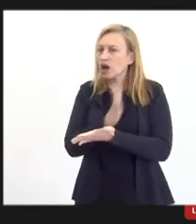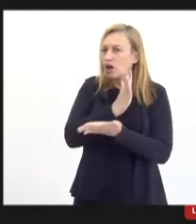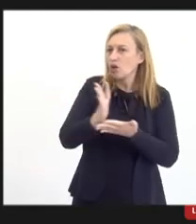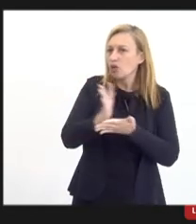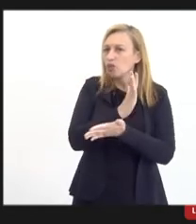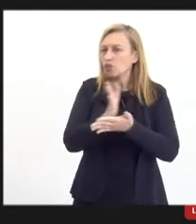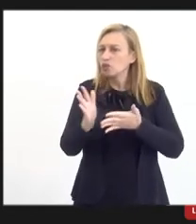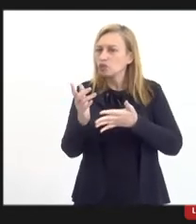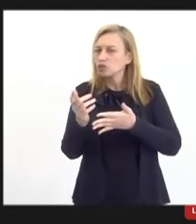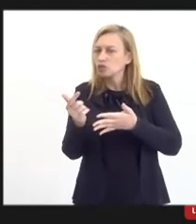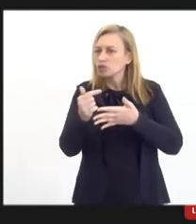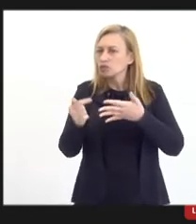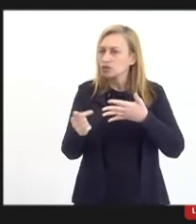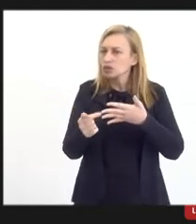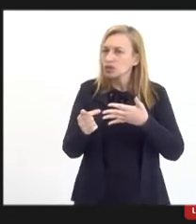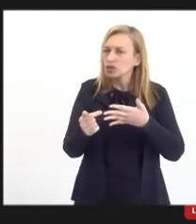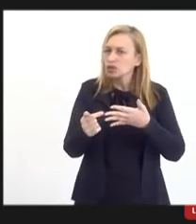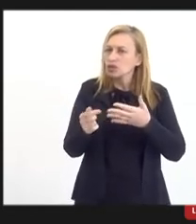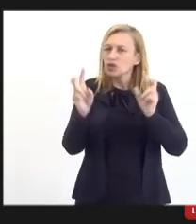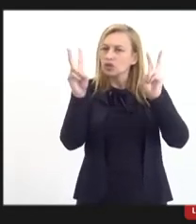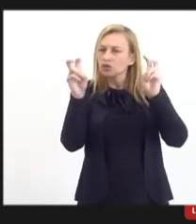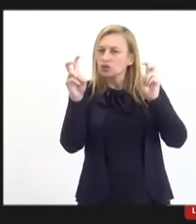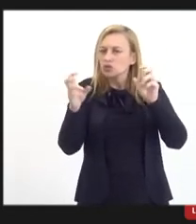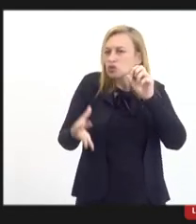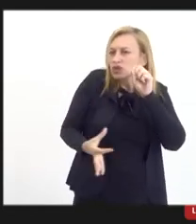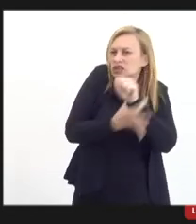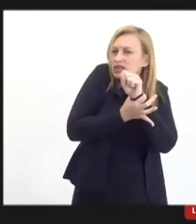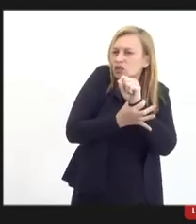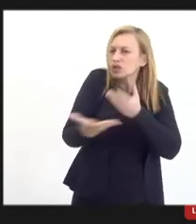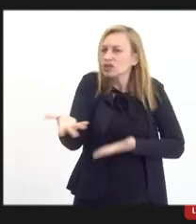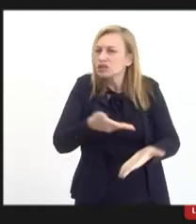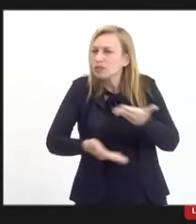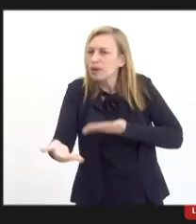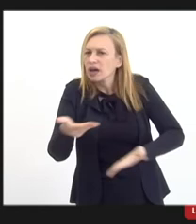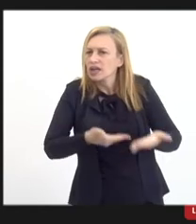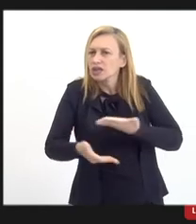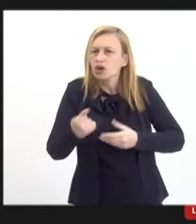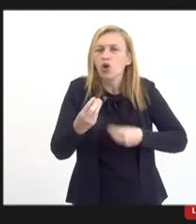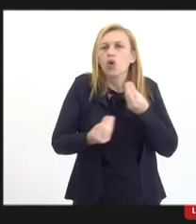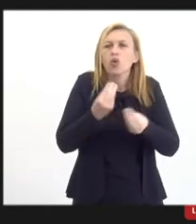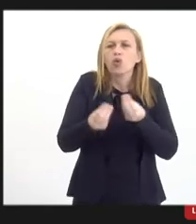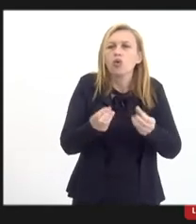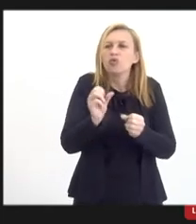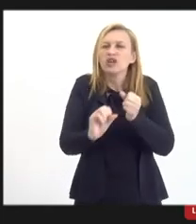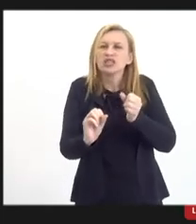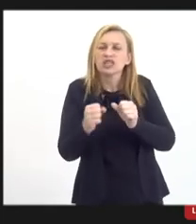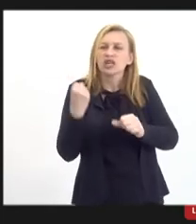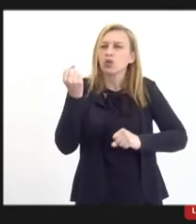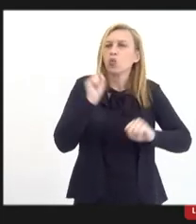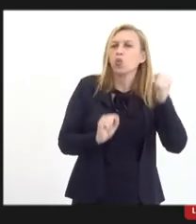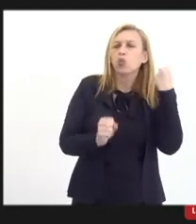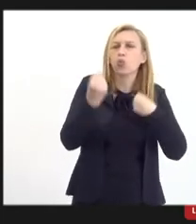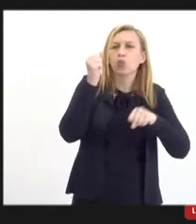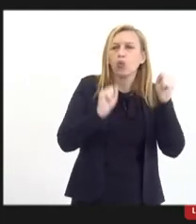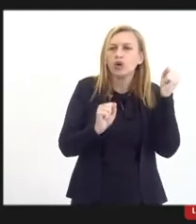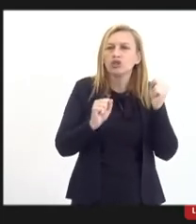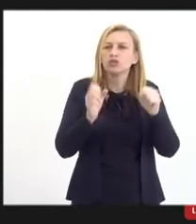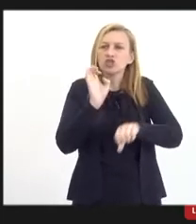sua conversa ainda há pouco, sobre a questão de segurança, de parceria, como poderia ser feito isso com a indústria e o Estado?